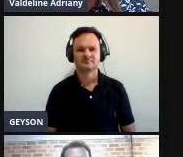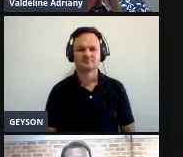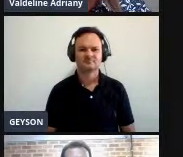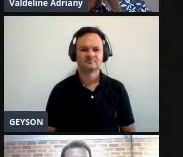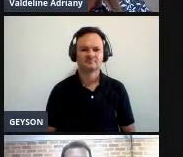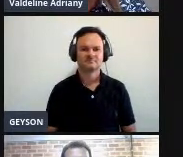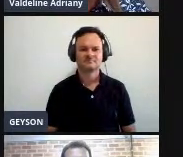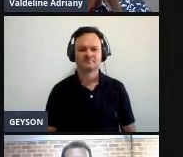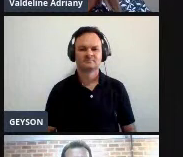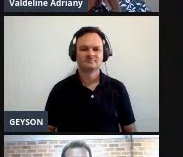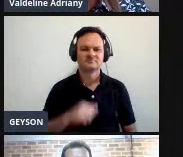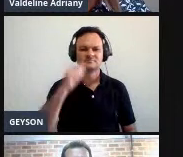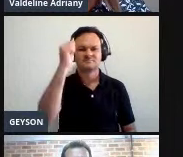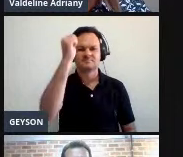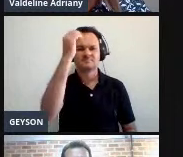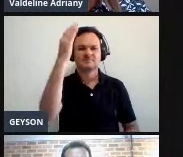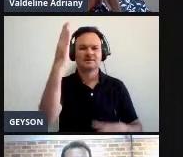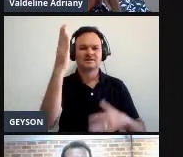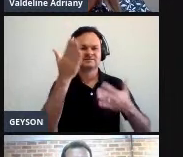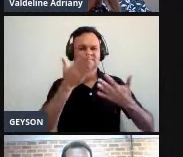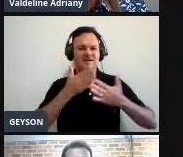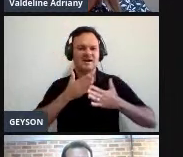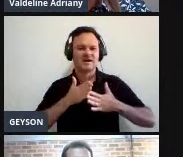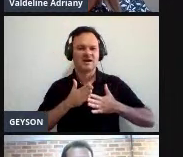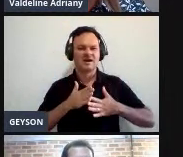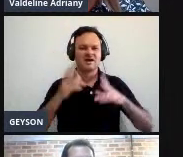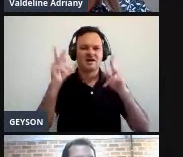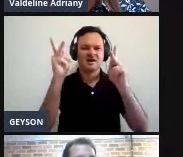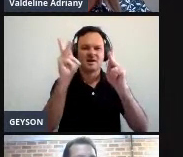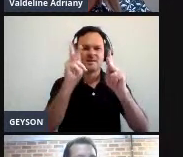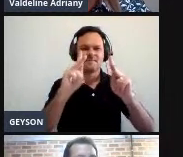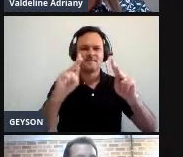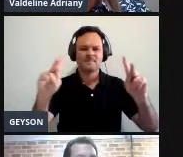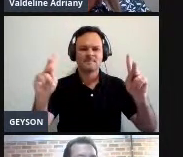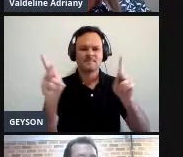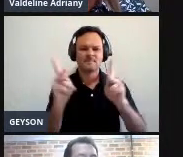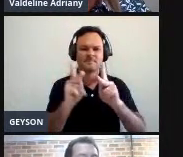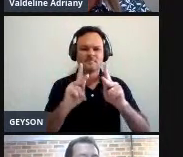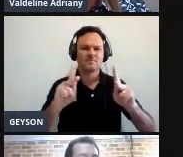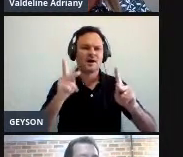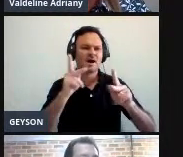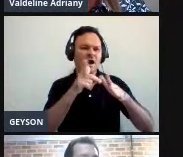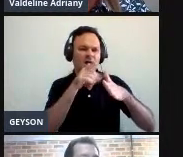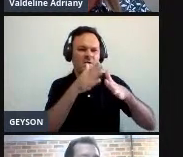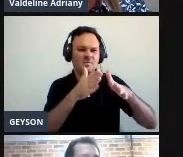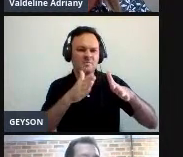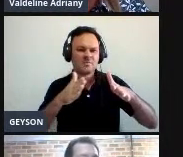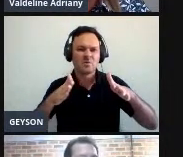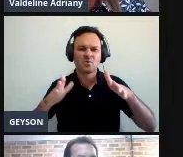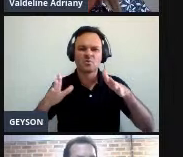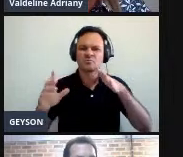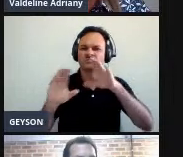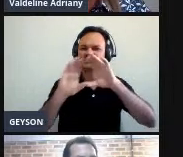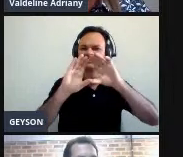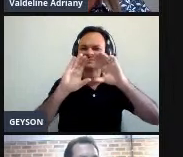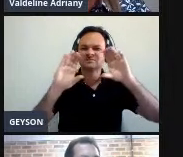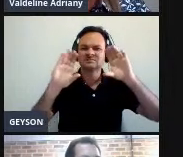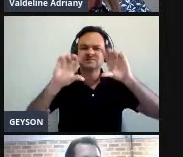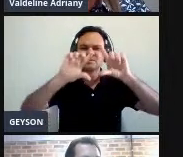E tal de eternamente imenso esplêndido, ao som do mar e à luz do céu profundo